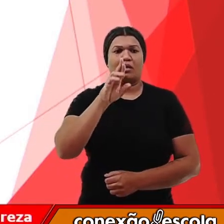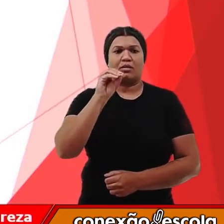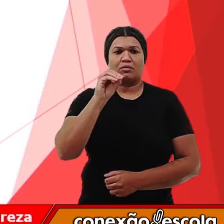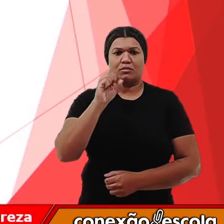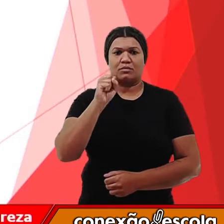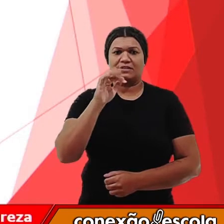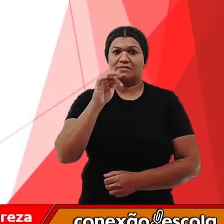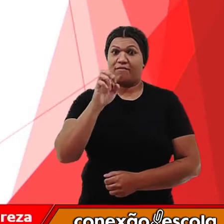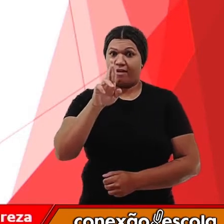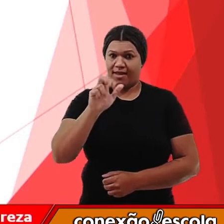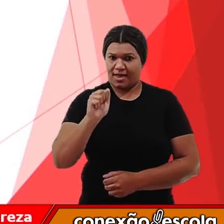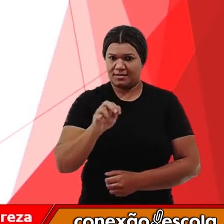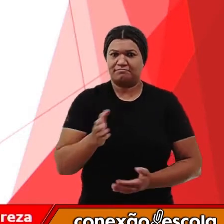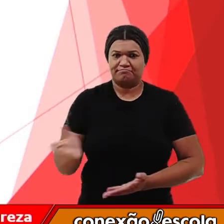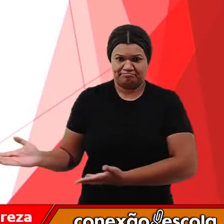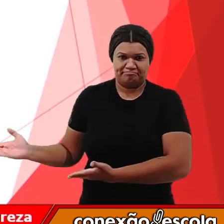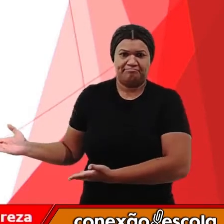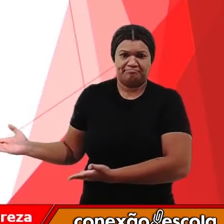É este nome aqui.